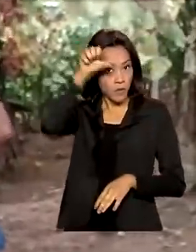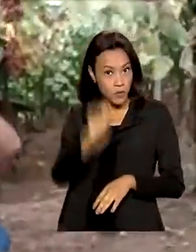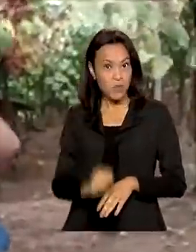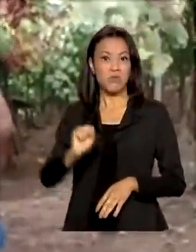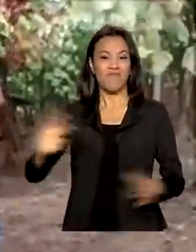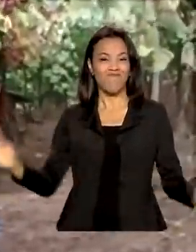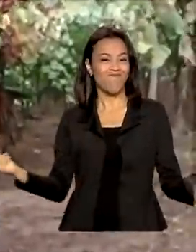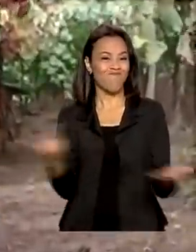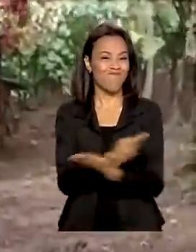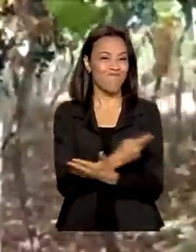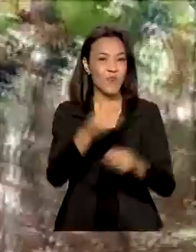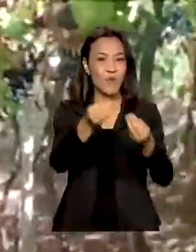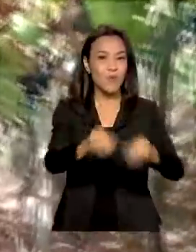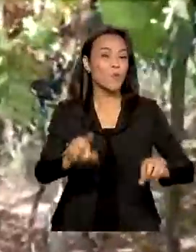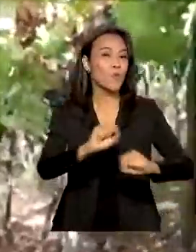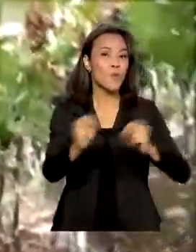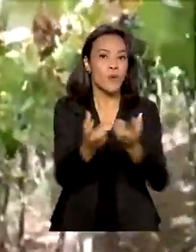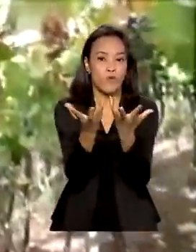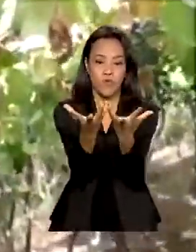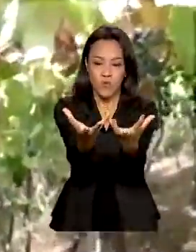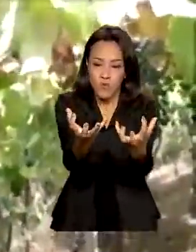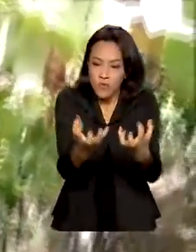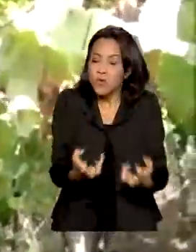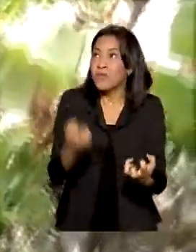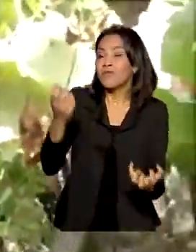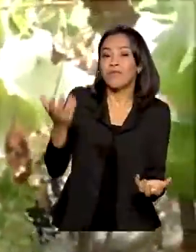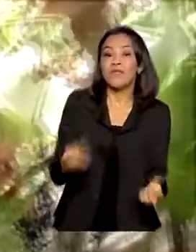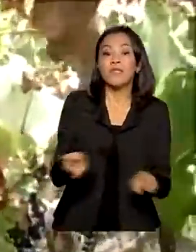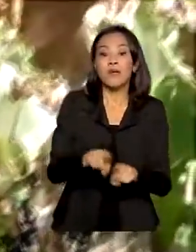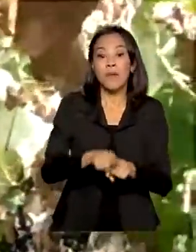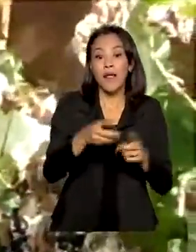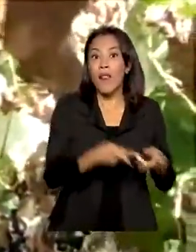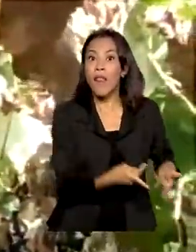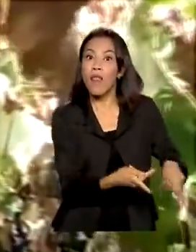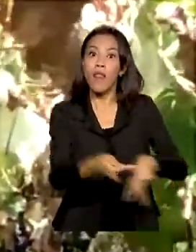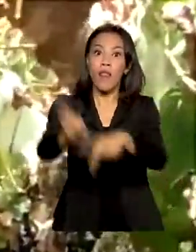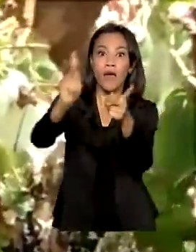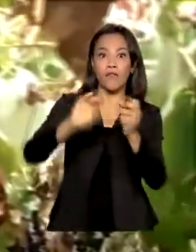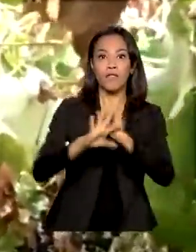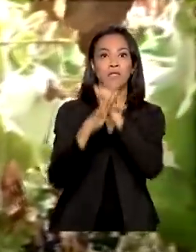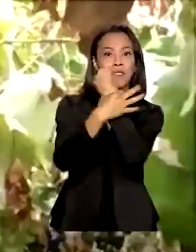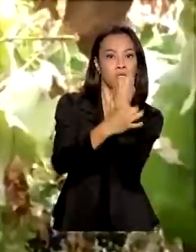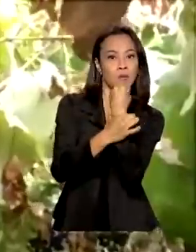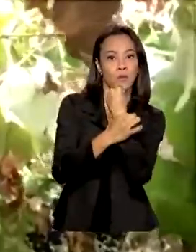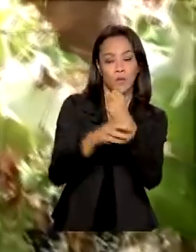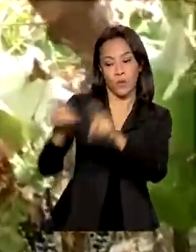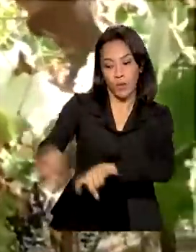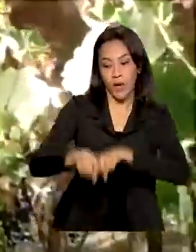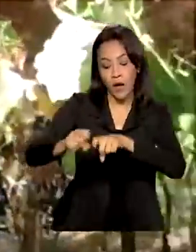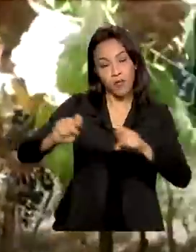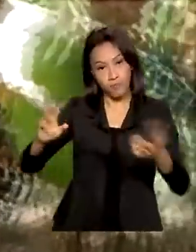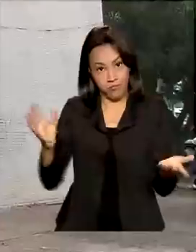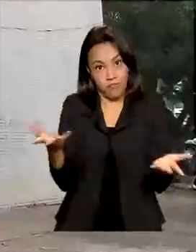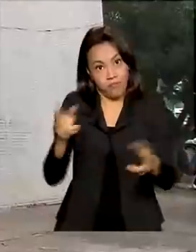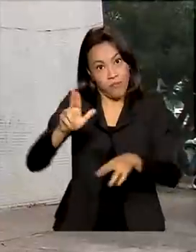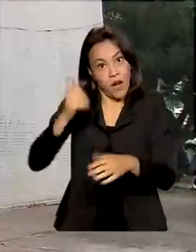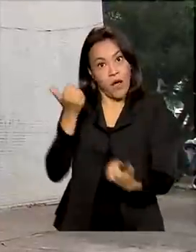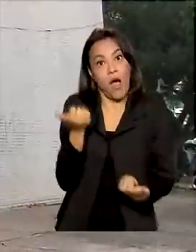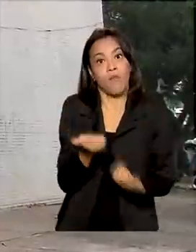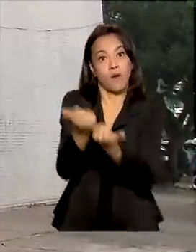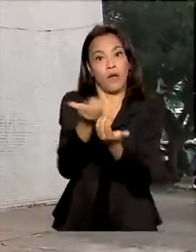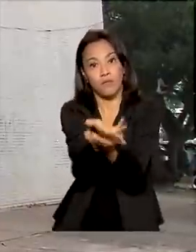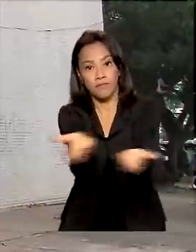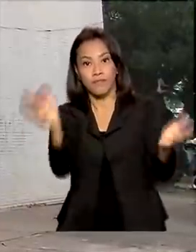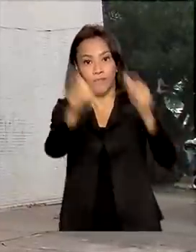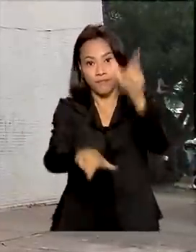estiagem. Ministério da Agricultura leva seguro rural contra perdas causadas pelo fenômeno. O Ministério da